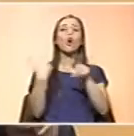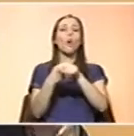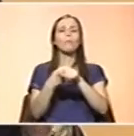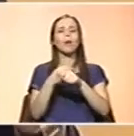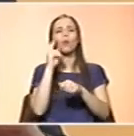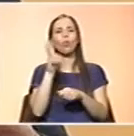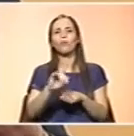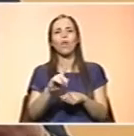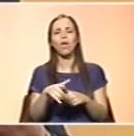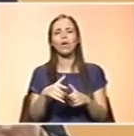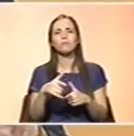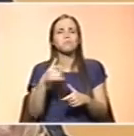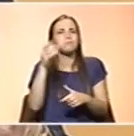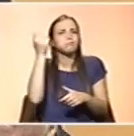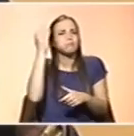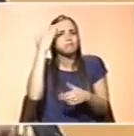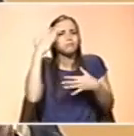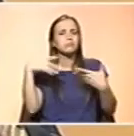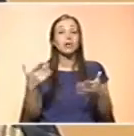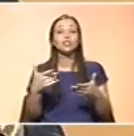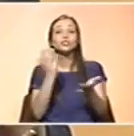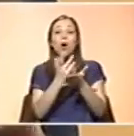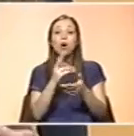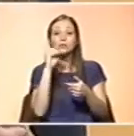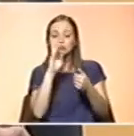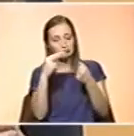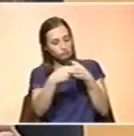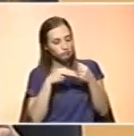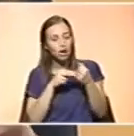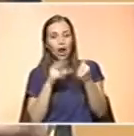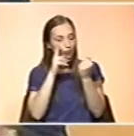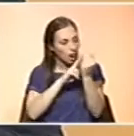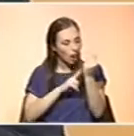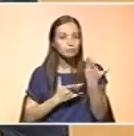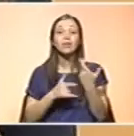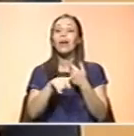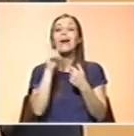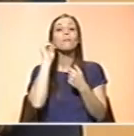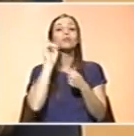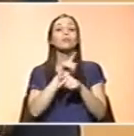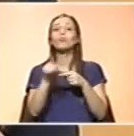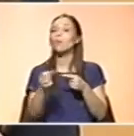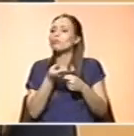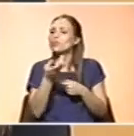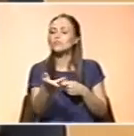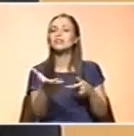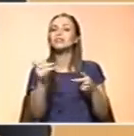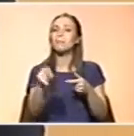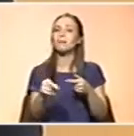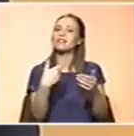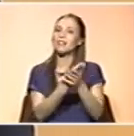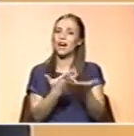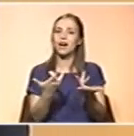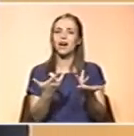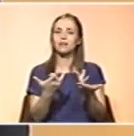rótulo. Outras vezes, esse facto é lhes dado a chamada a atenção, porque utilizam também, muitas vezes, os fabricantes,